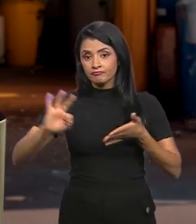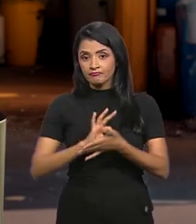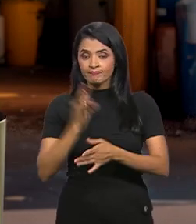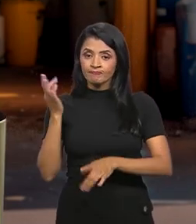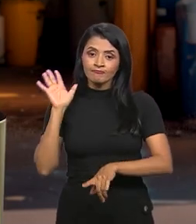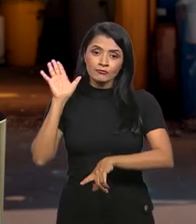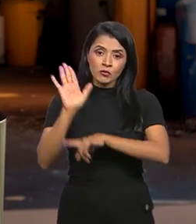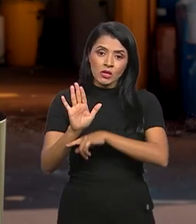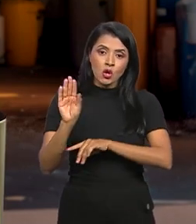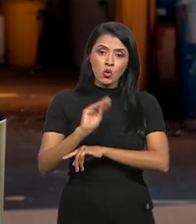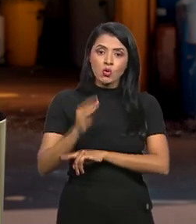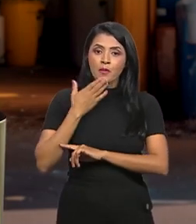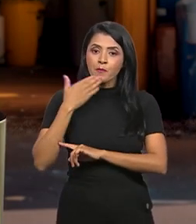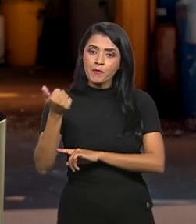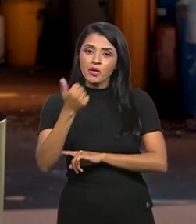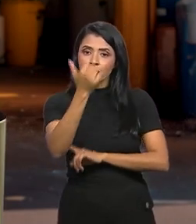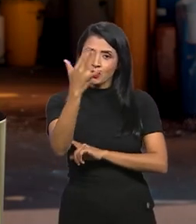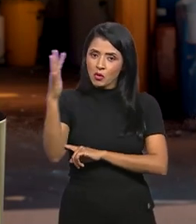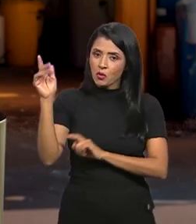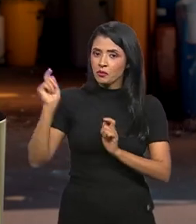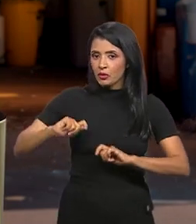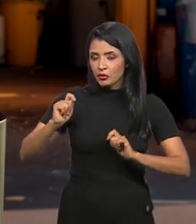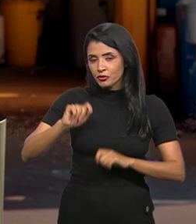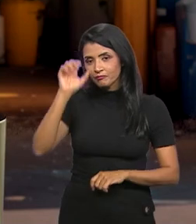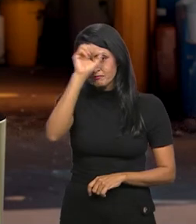ajudar a cuidar melhor do nosso meio ambiente.